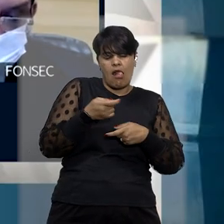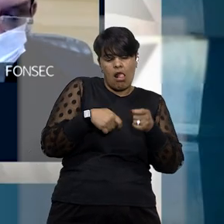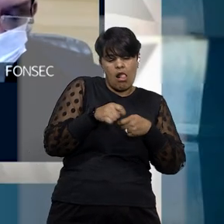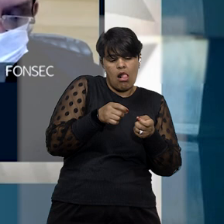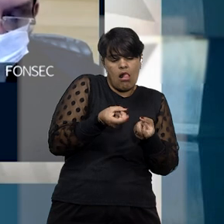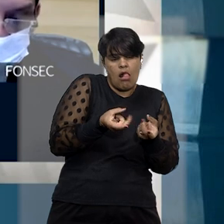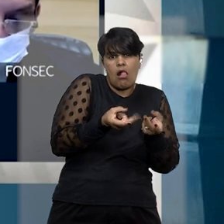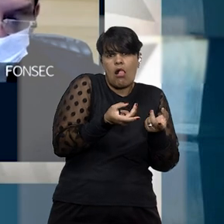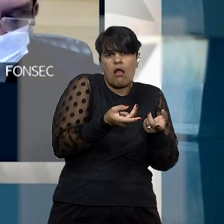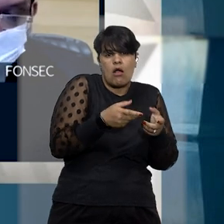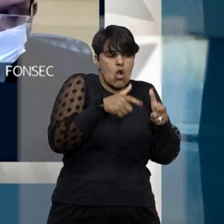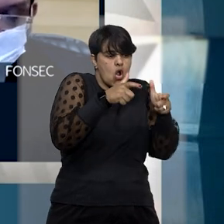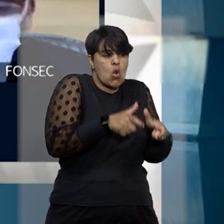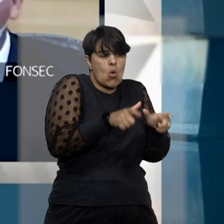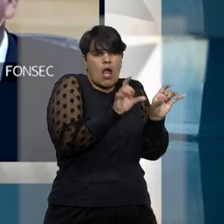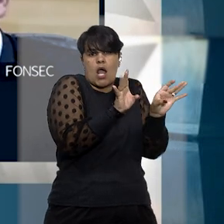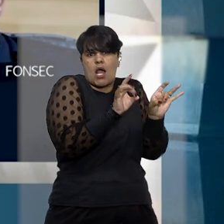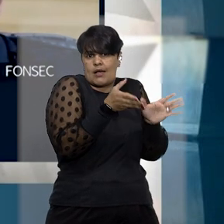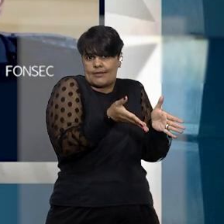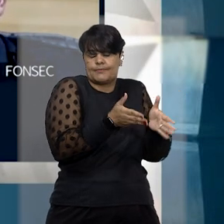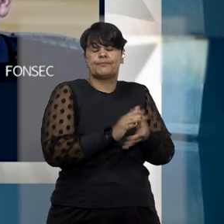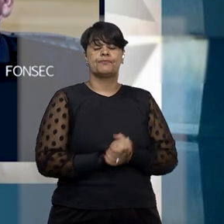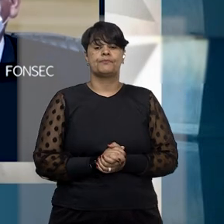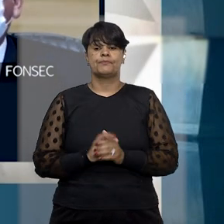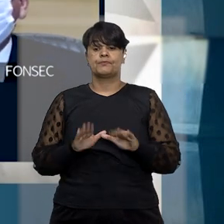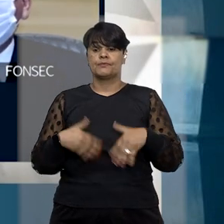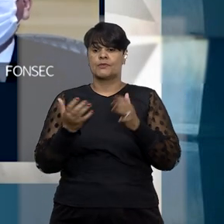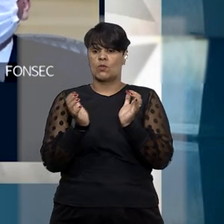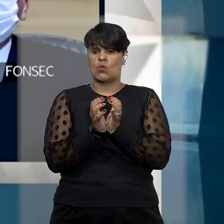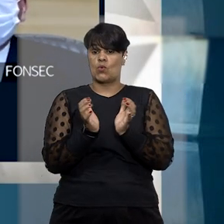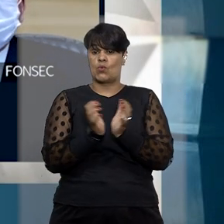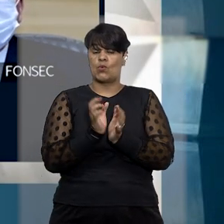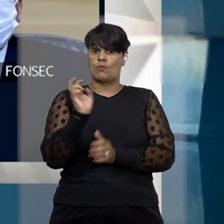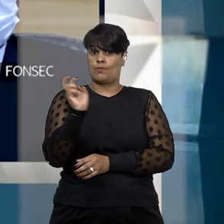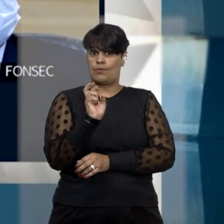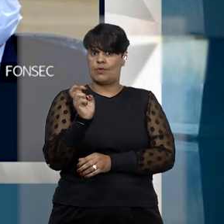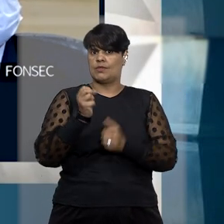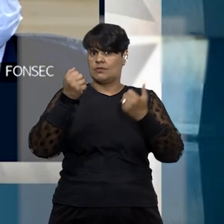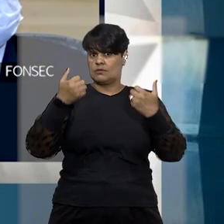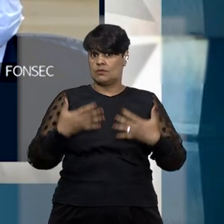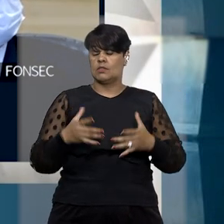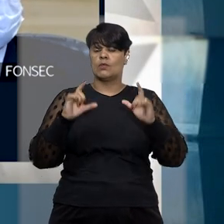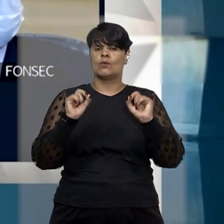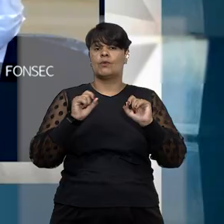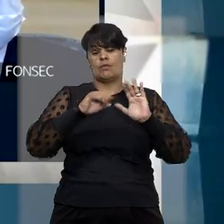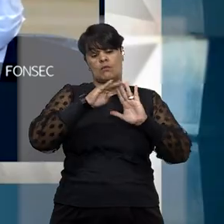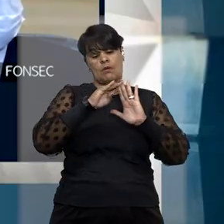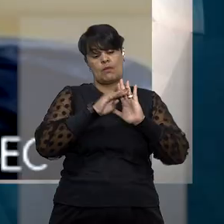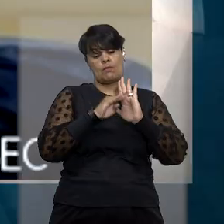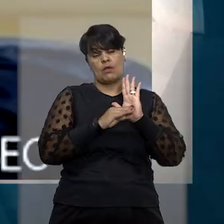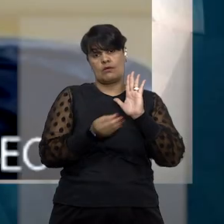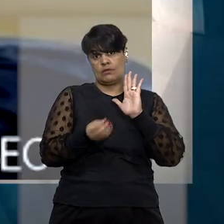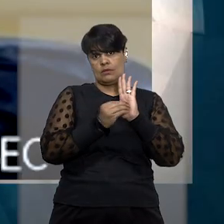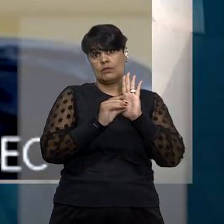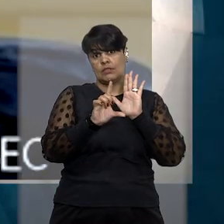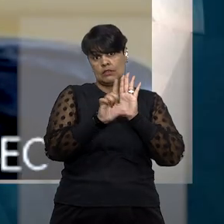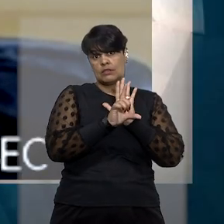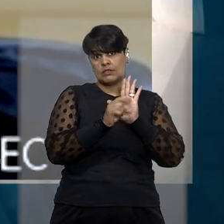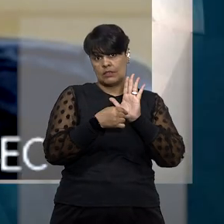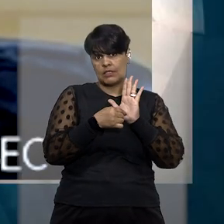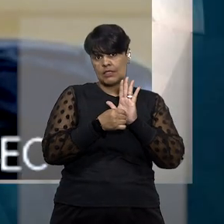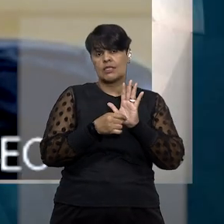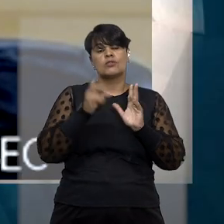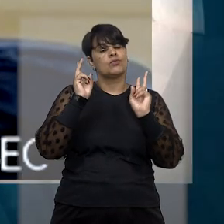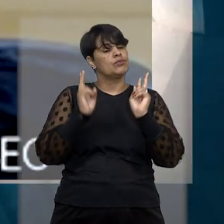a quinta turma do STJ estabeleceu que as alterações promovidas pelo pacote anticrime não retiraram a